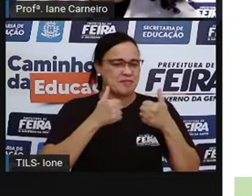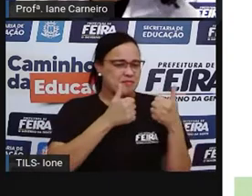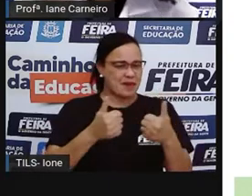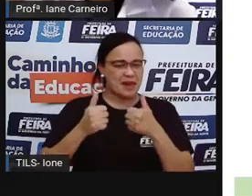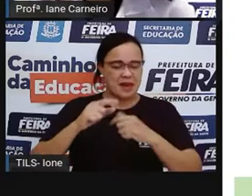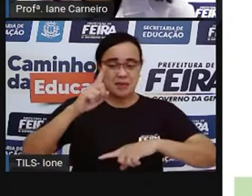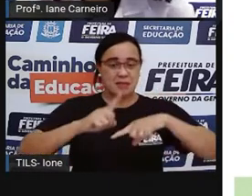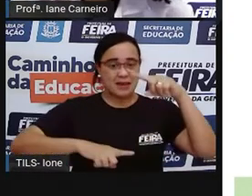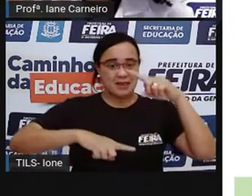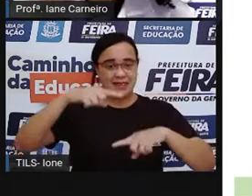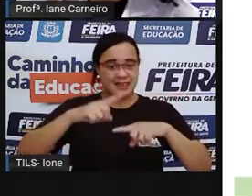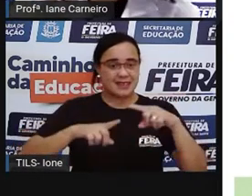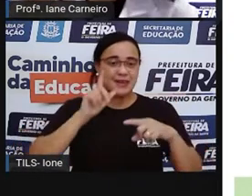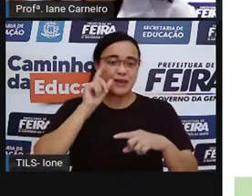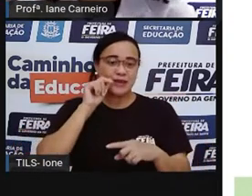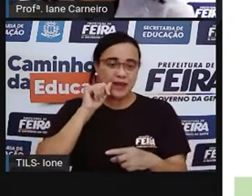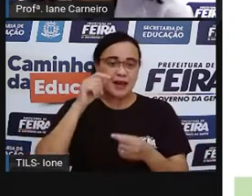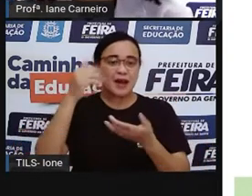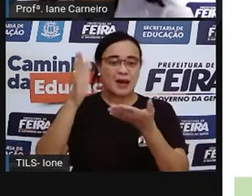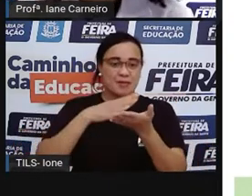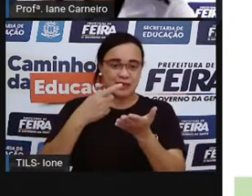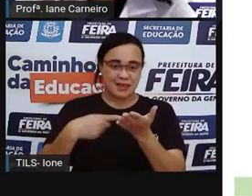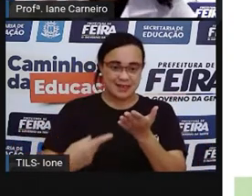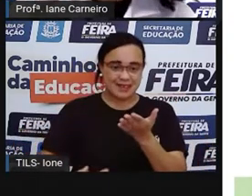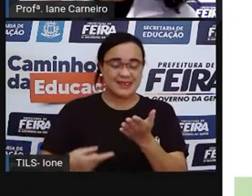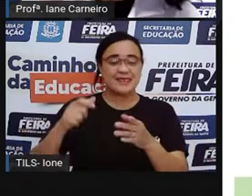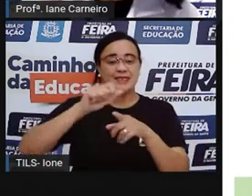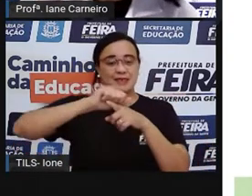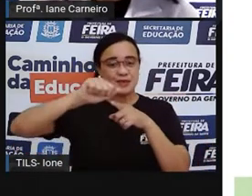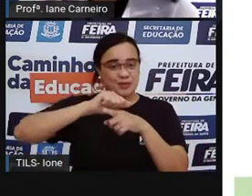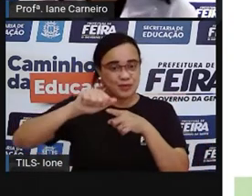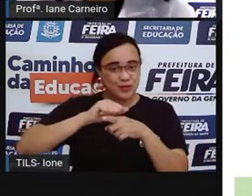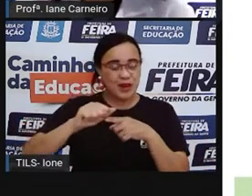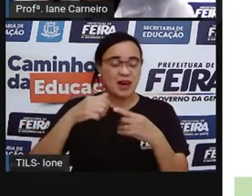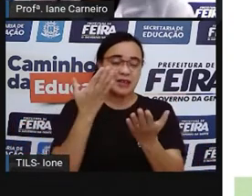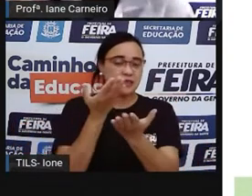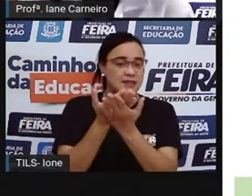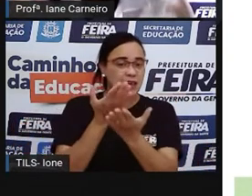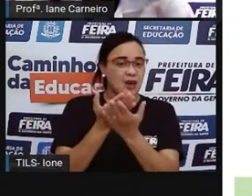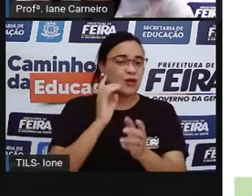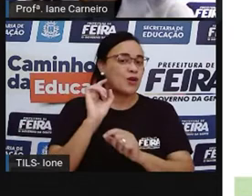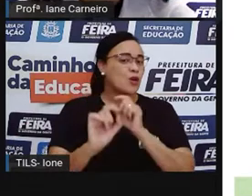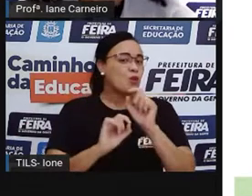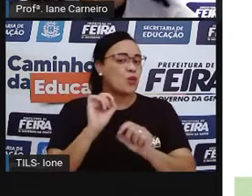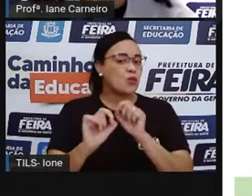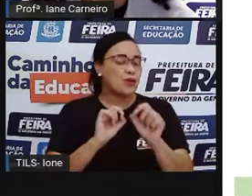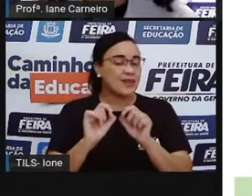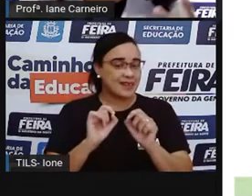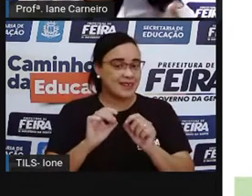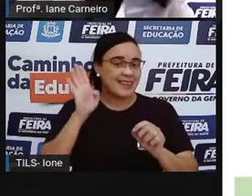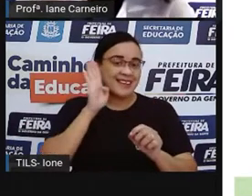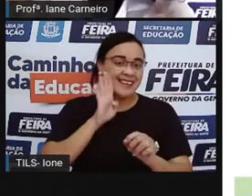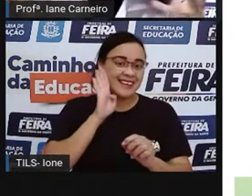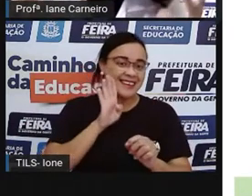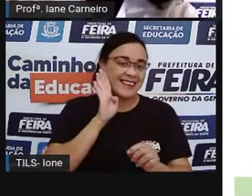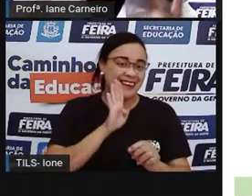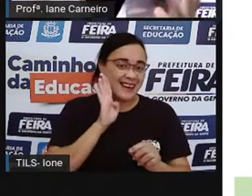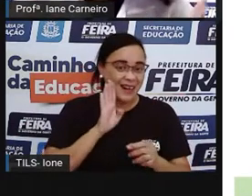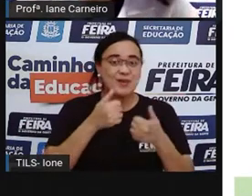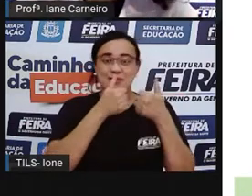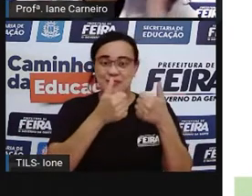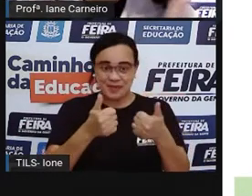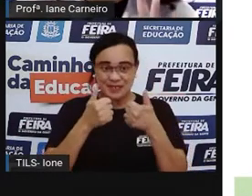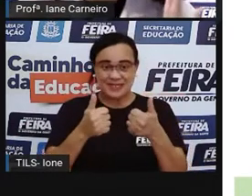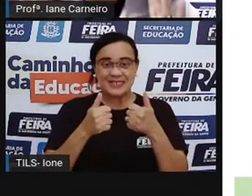seu material, o seu lápis, o seu caderno, a borracha, porque a gente vai ter uma aula, que além de divertida, vocês vão